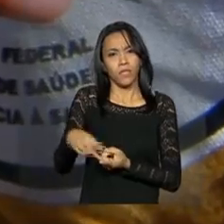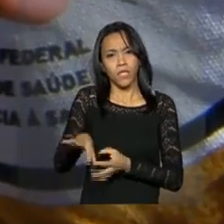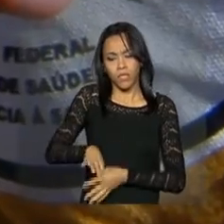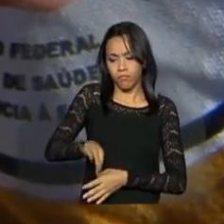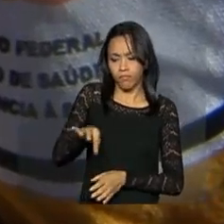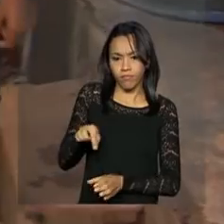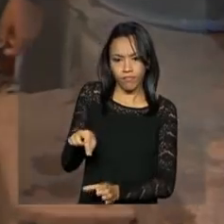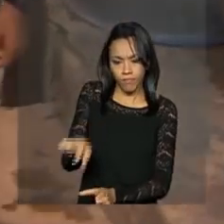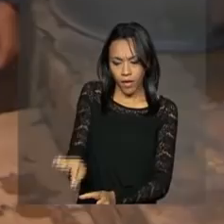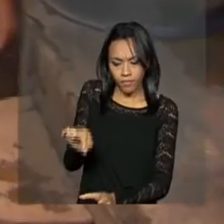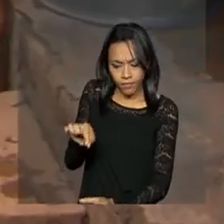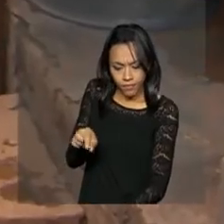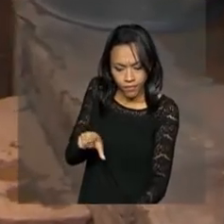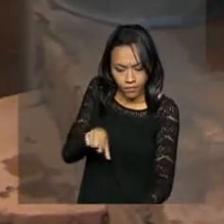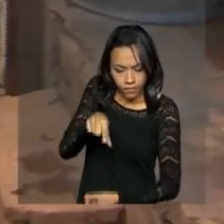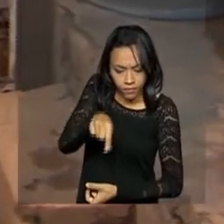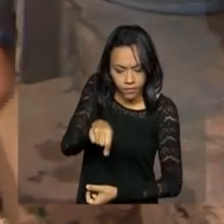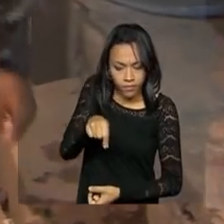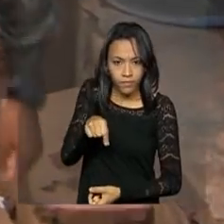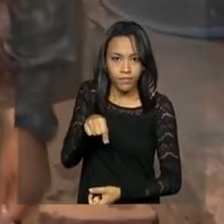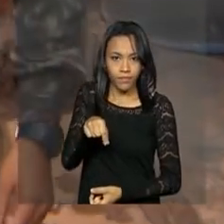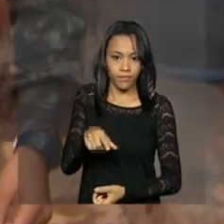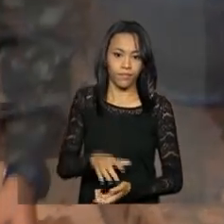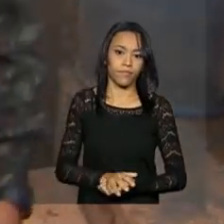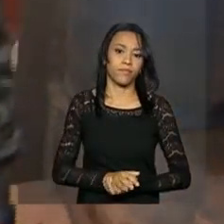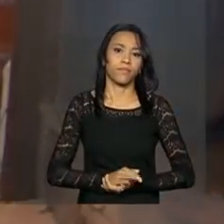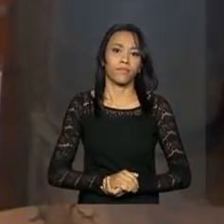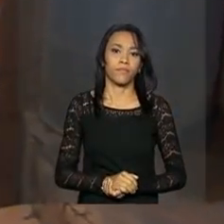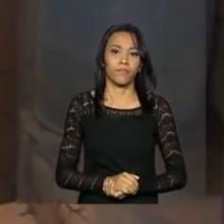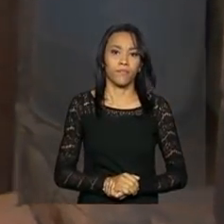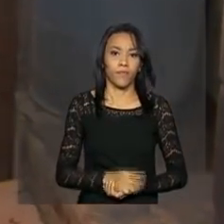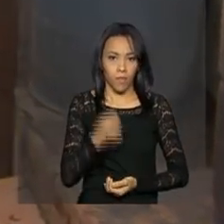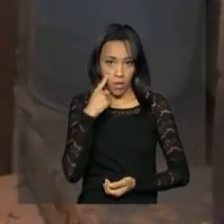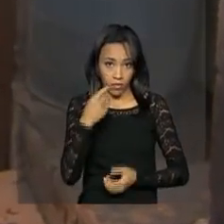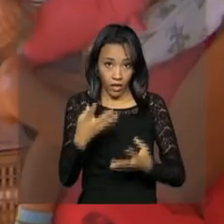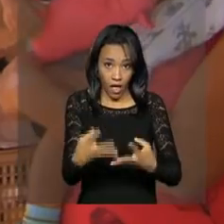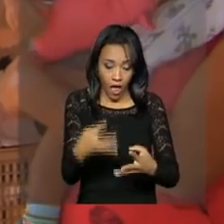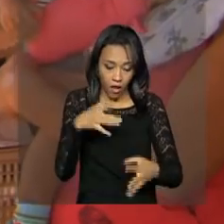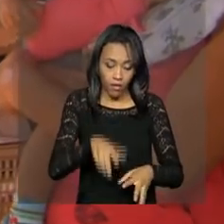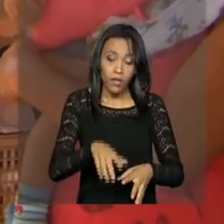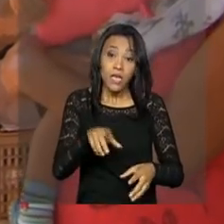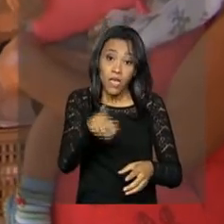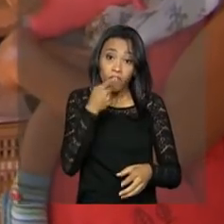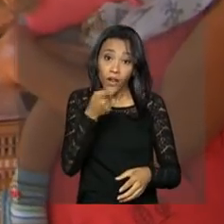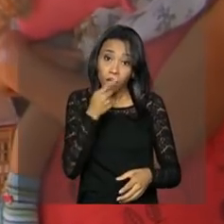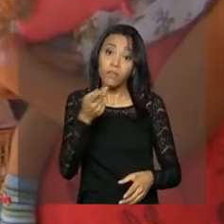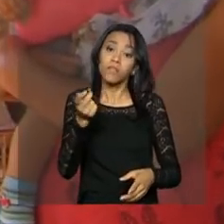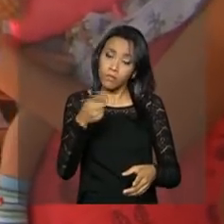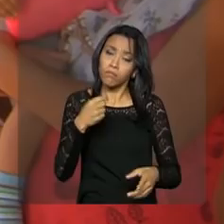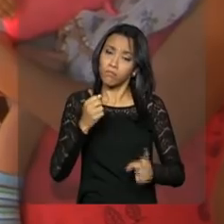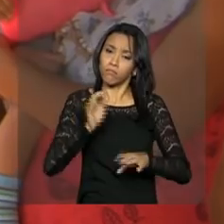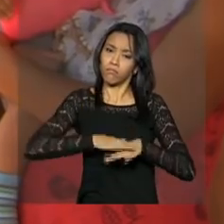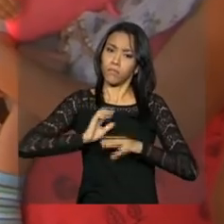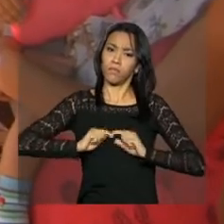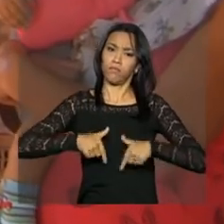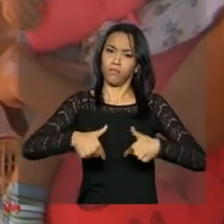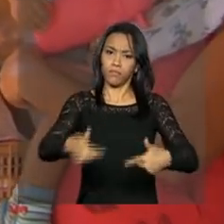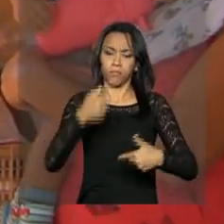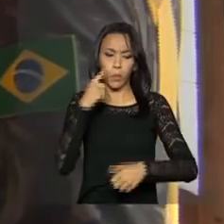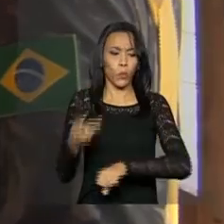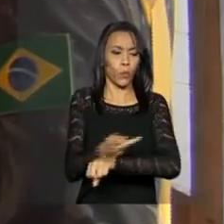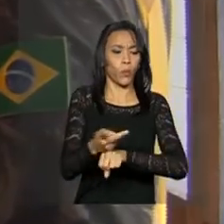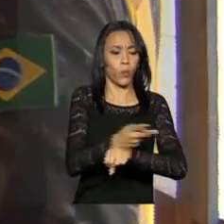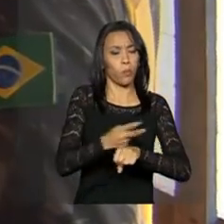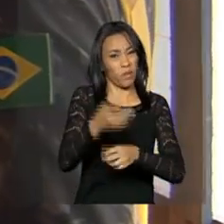amostras de água. Tem algum ralo aqui na pastora? Os moradores dizem que estão fazendo a lição para ver o